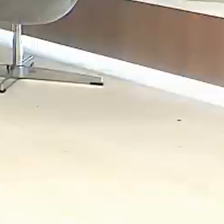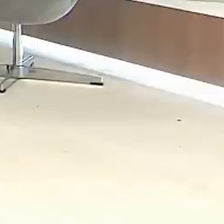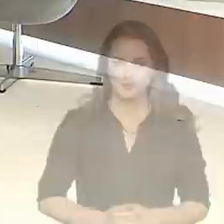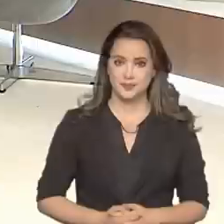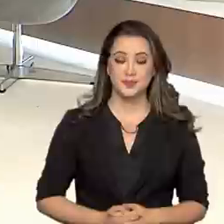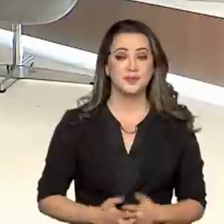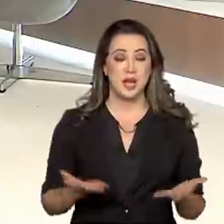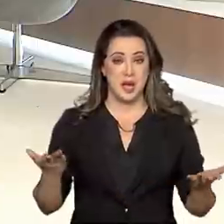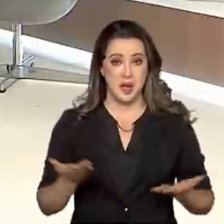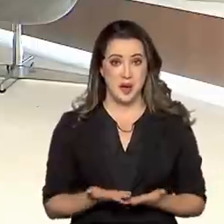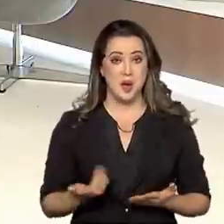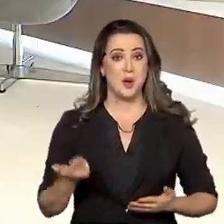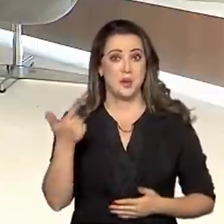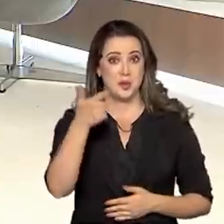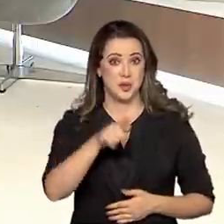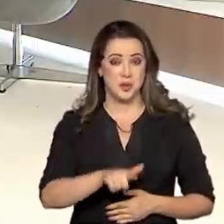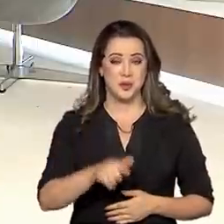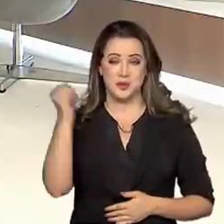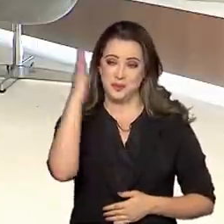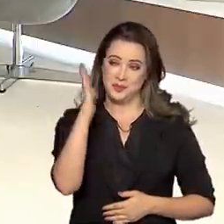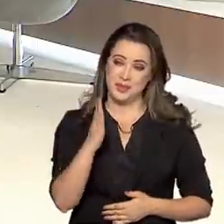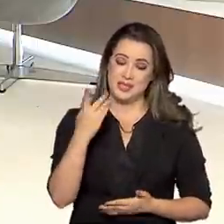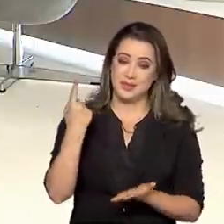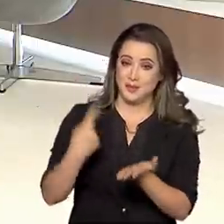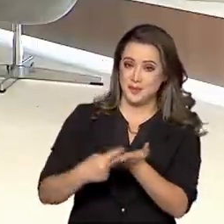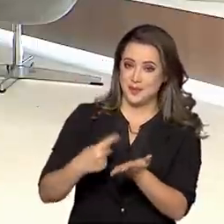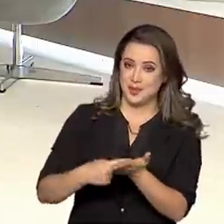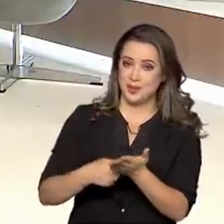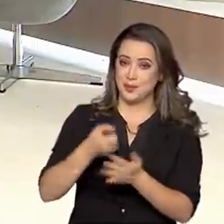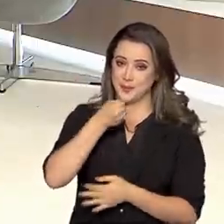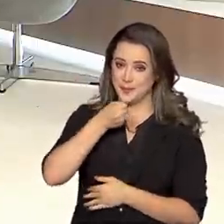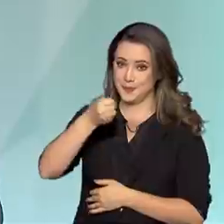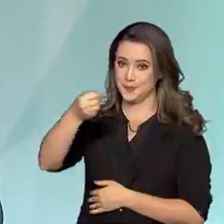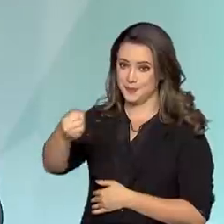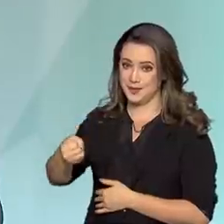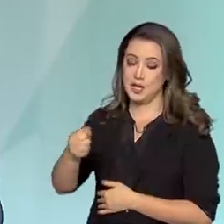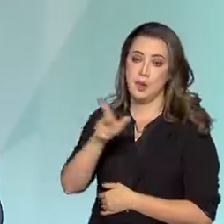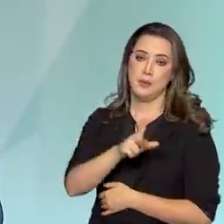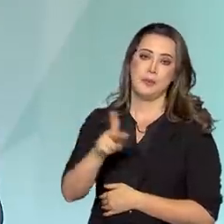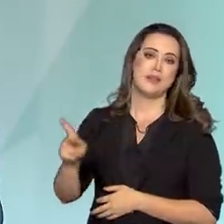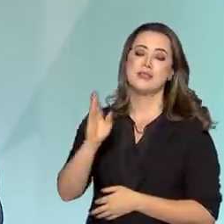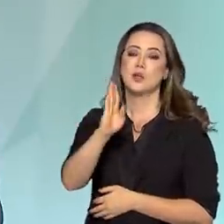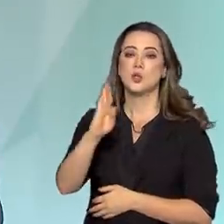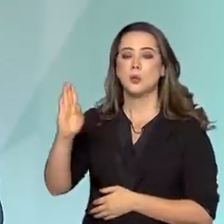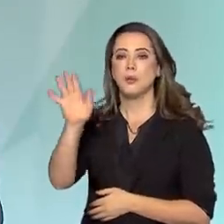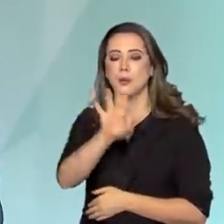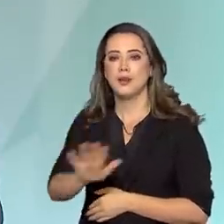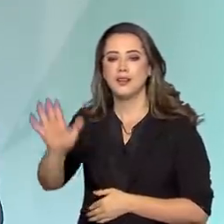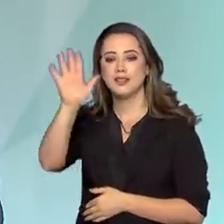De volta com o Brasil em Pauta, o entrevistado é o presidente da Biblioteca Nacional, Rafael Nogueira.